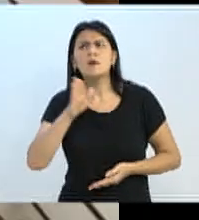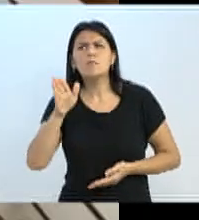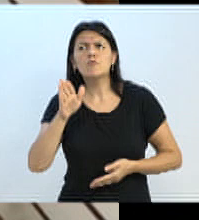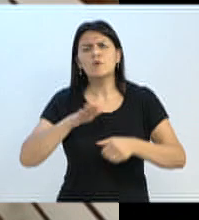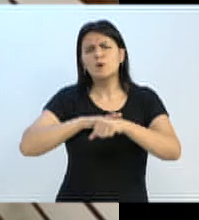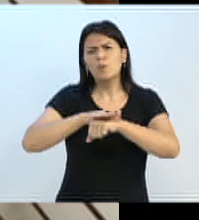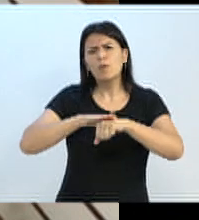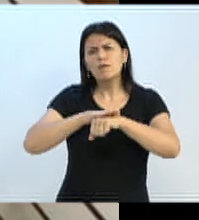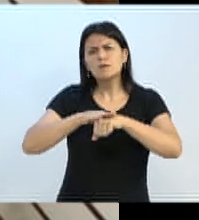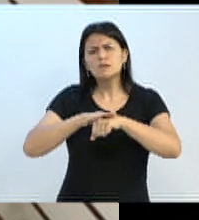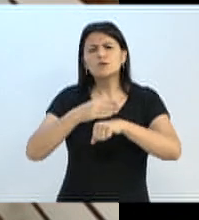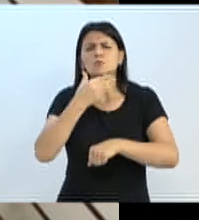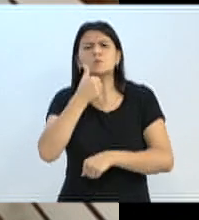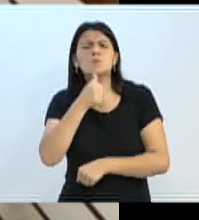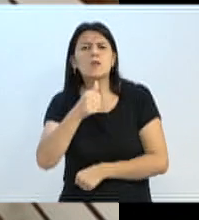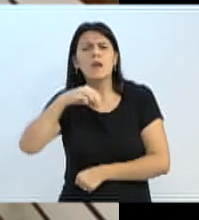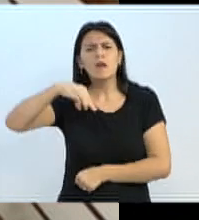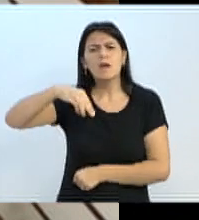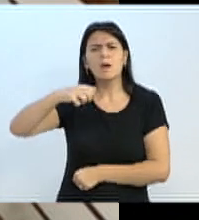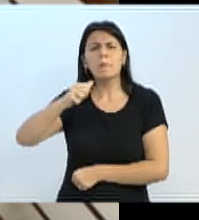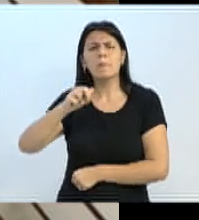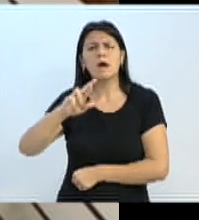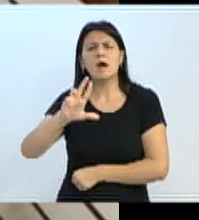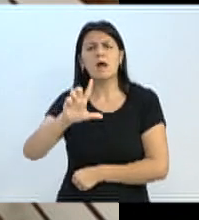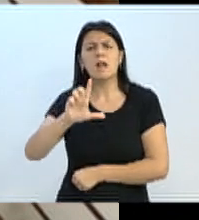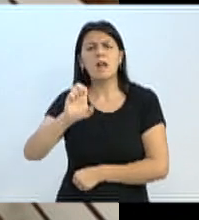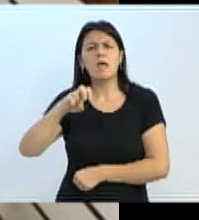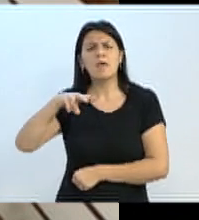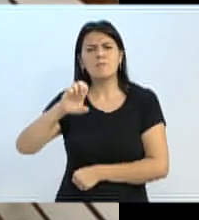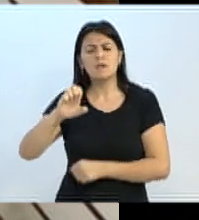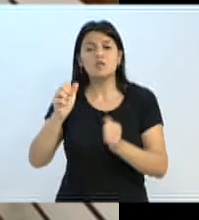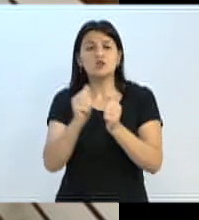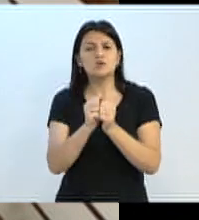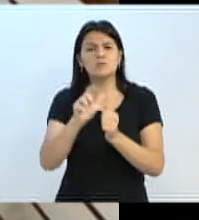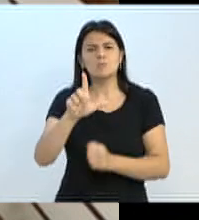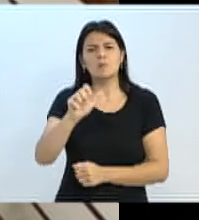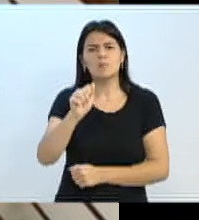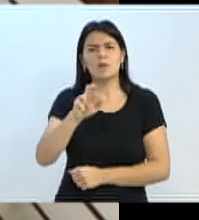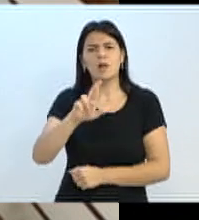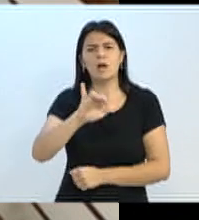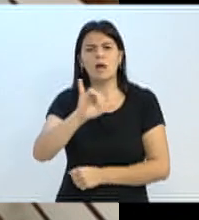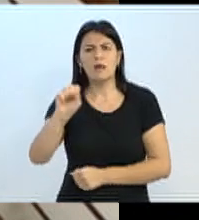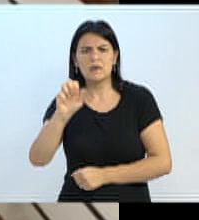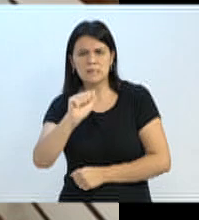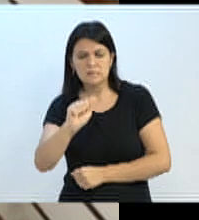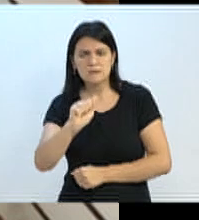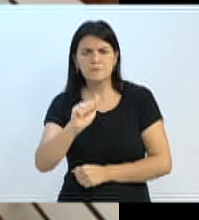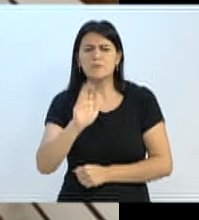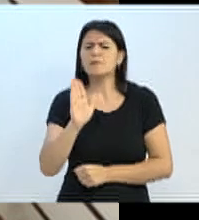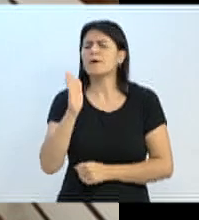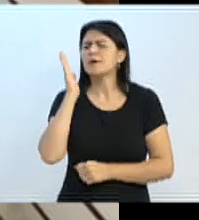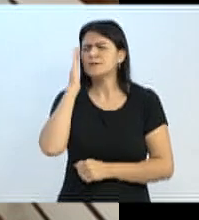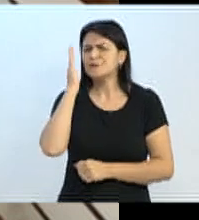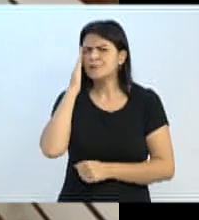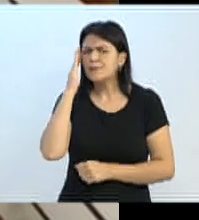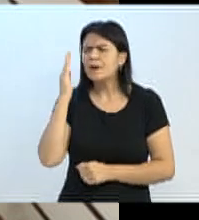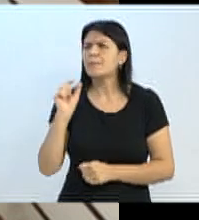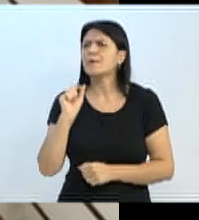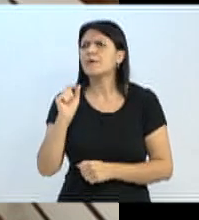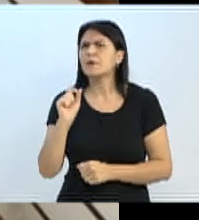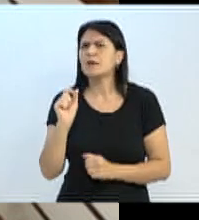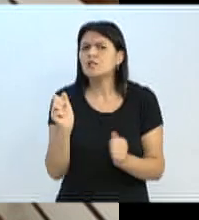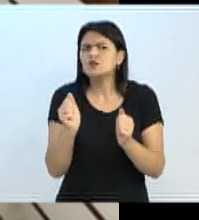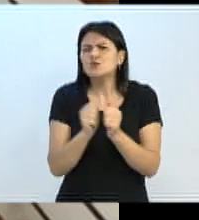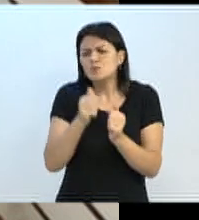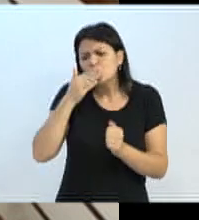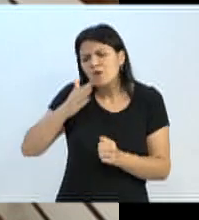a dona Marlene, que administra lá, e também a Larissa. E a gente sabe que a gente tem uma atuação com as crianças